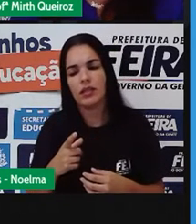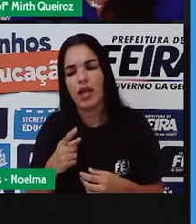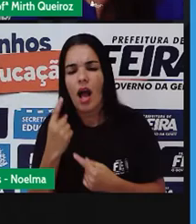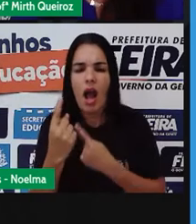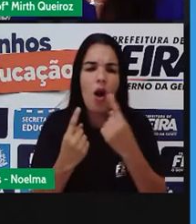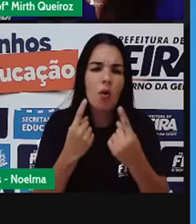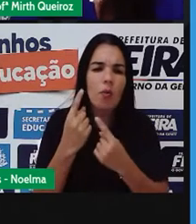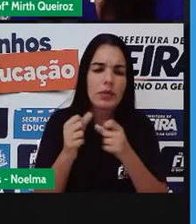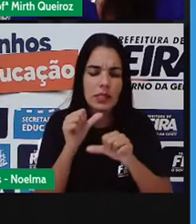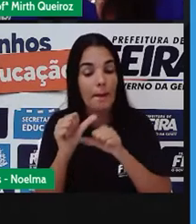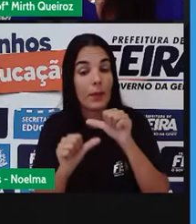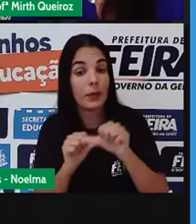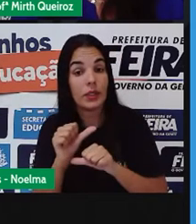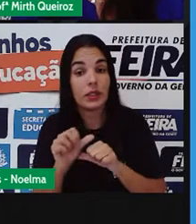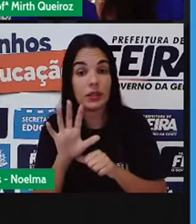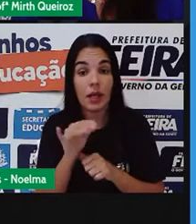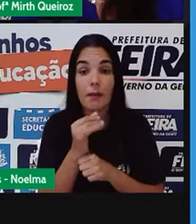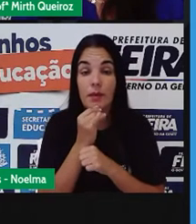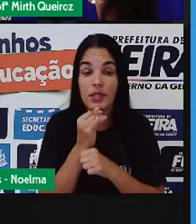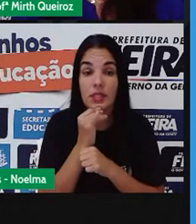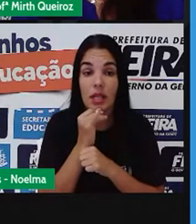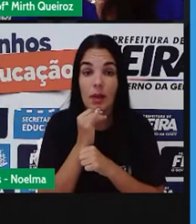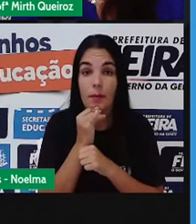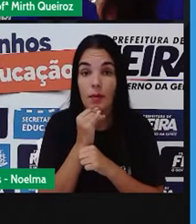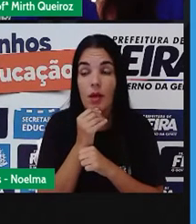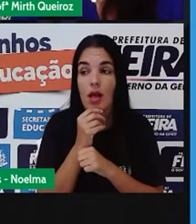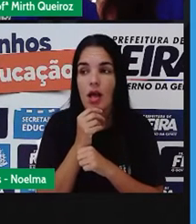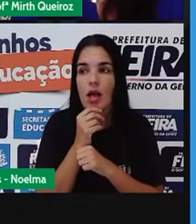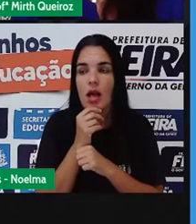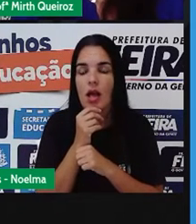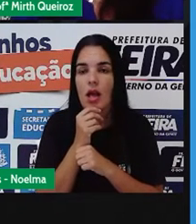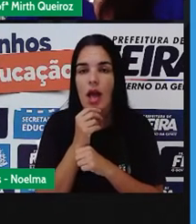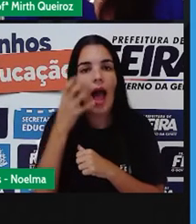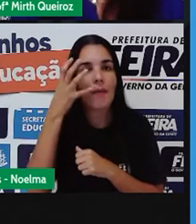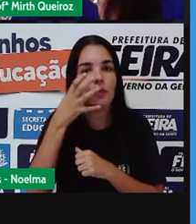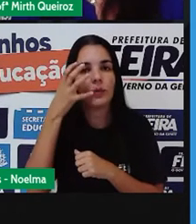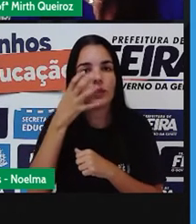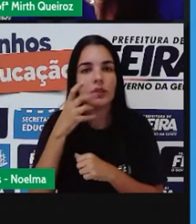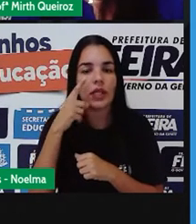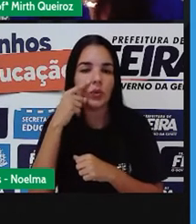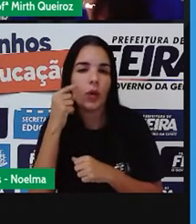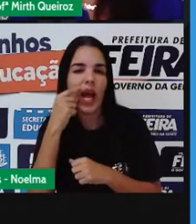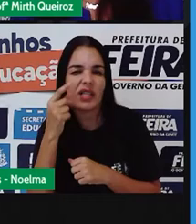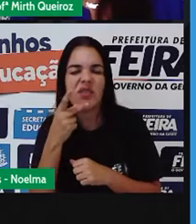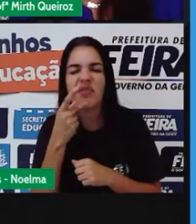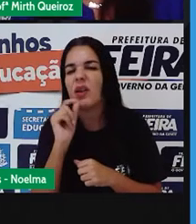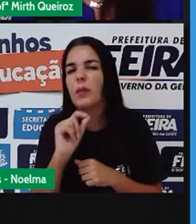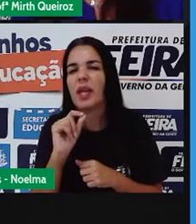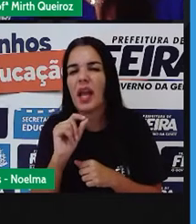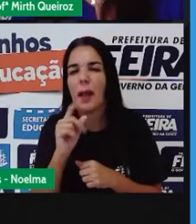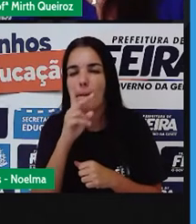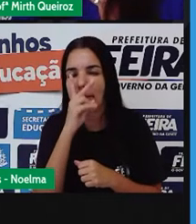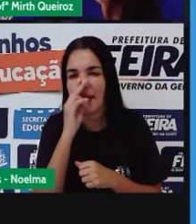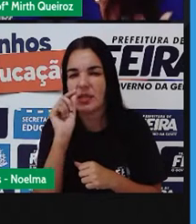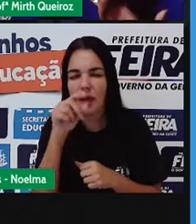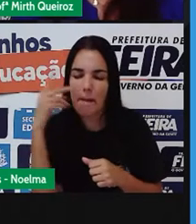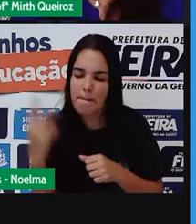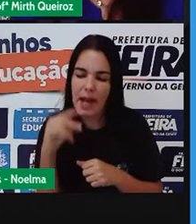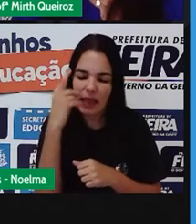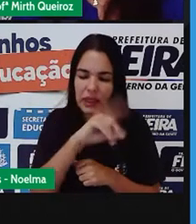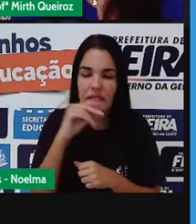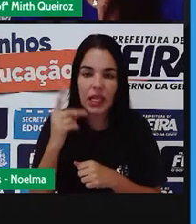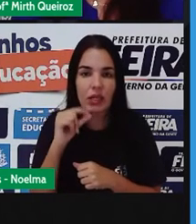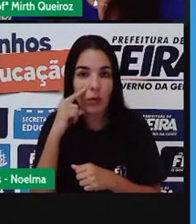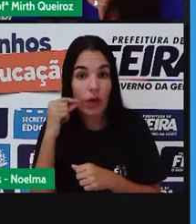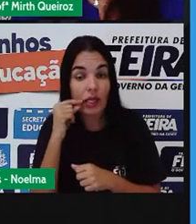alterações. Por exemplo, essa música Atirei o pau no gato, fala sobre o maltrato contra um animal. Então, se faz